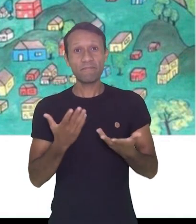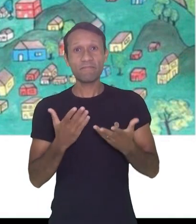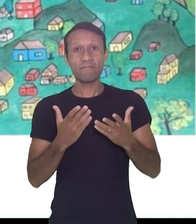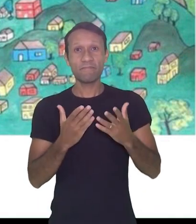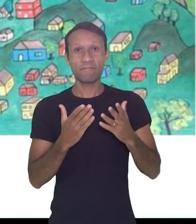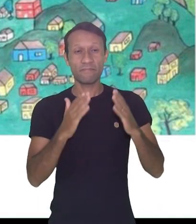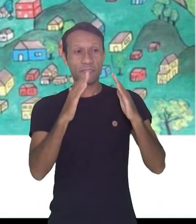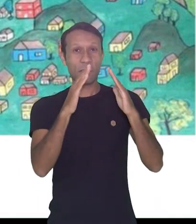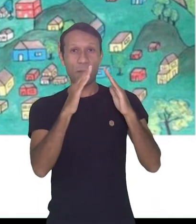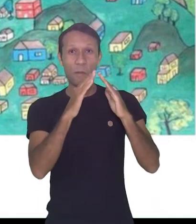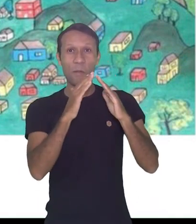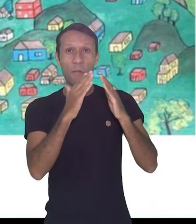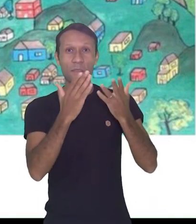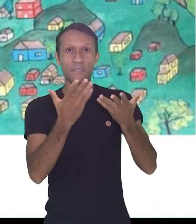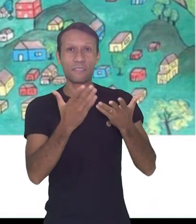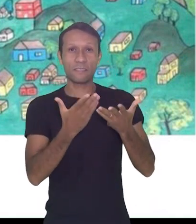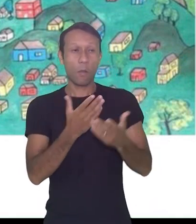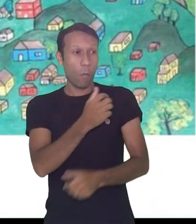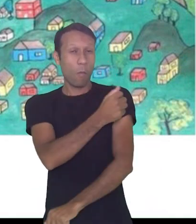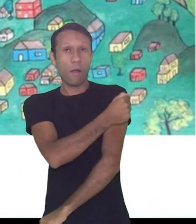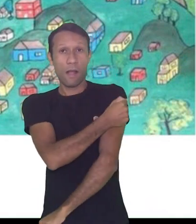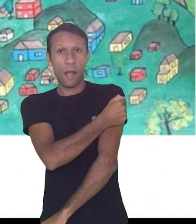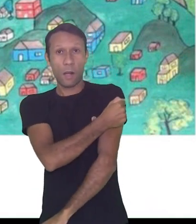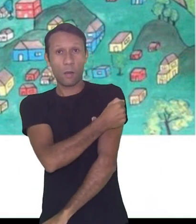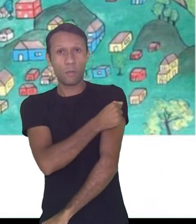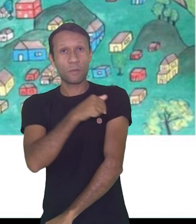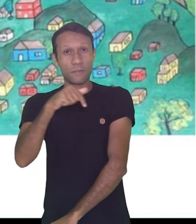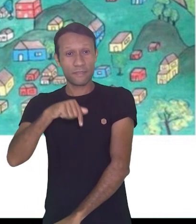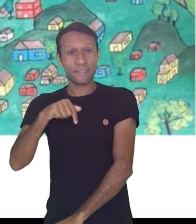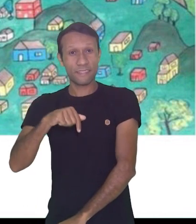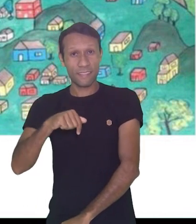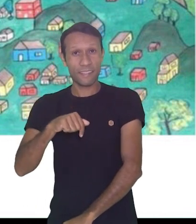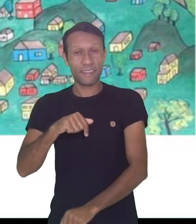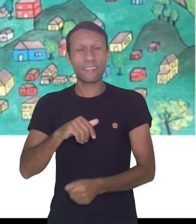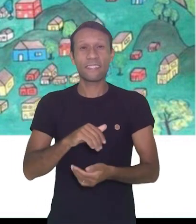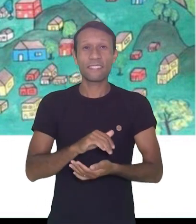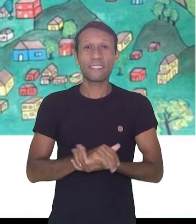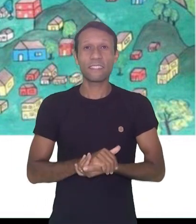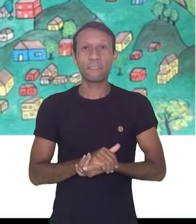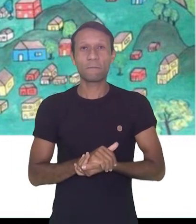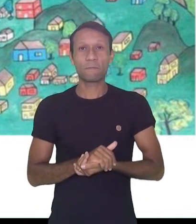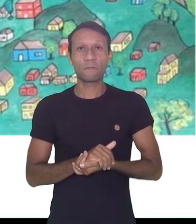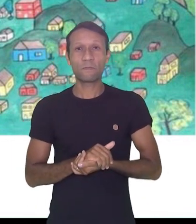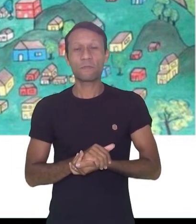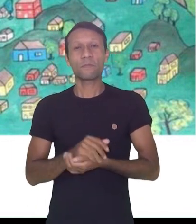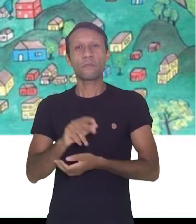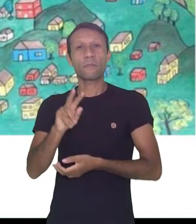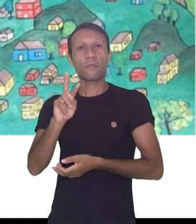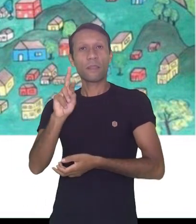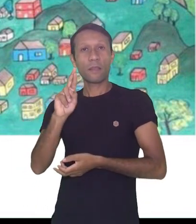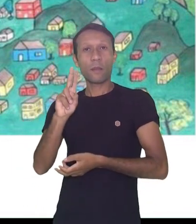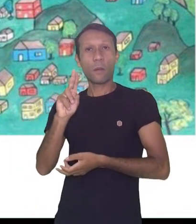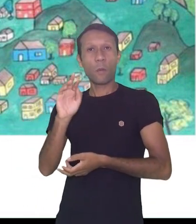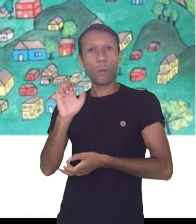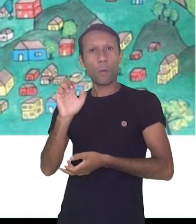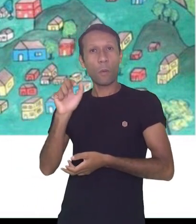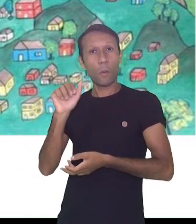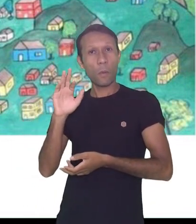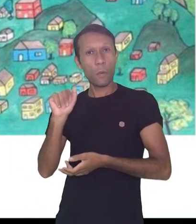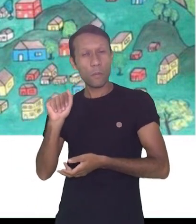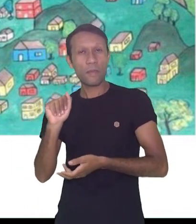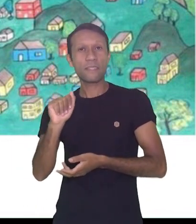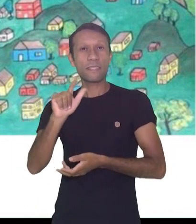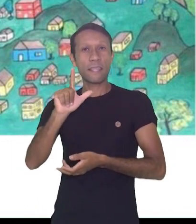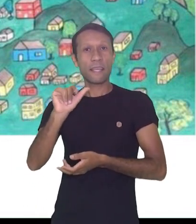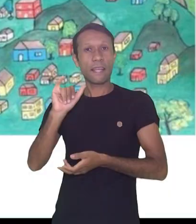Jesus, de um estudante ou de estudantes da Escola de Tempo Integral Rubem de Lima Barros. Pra você se